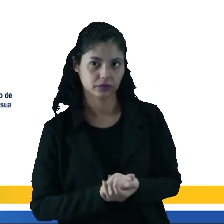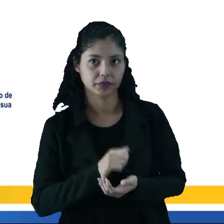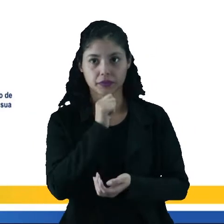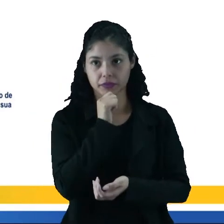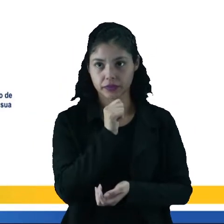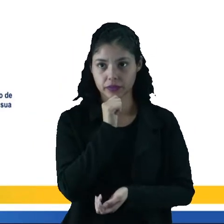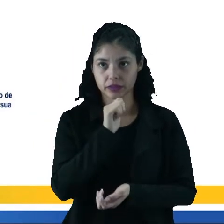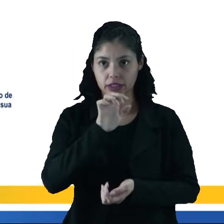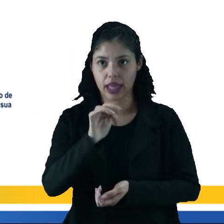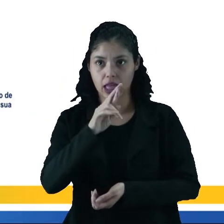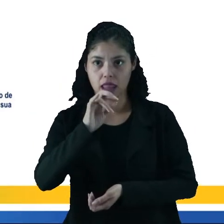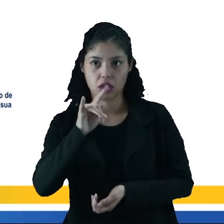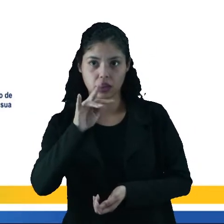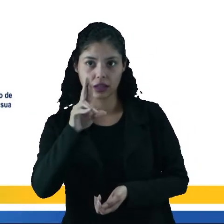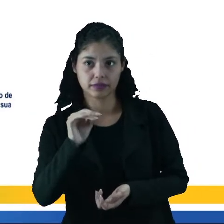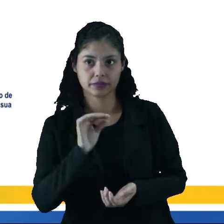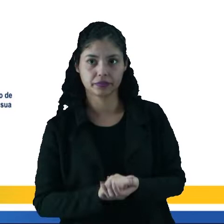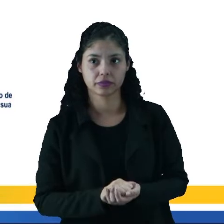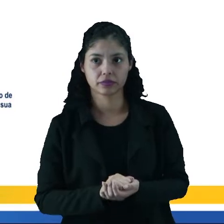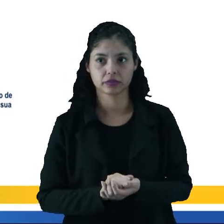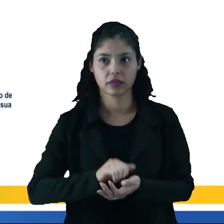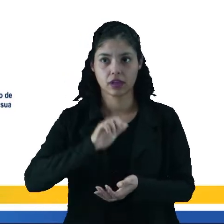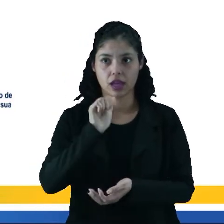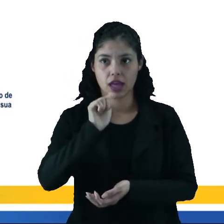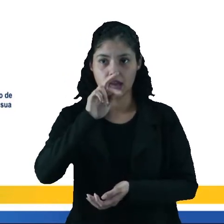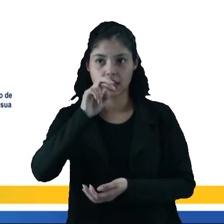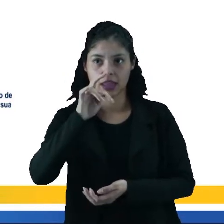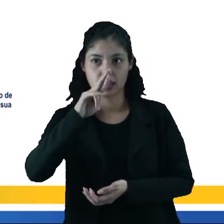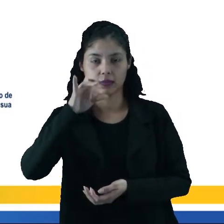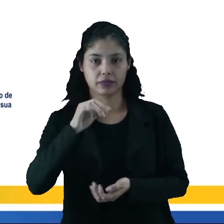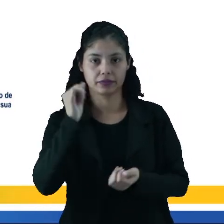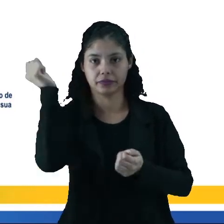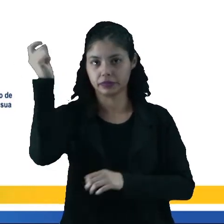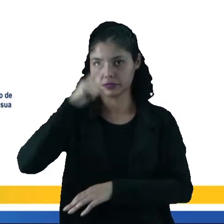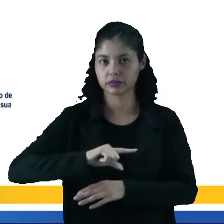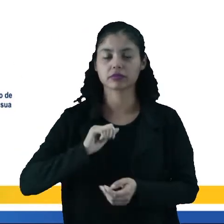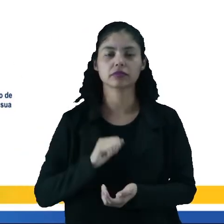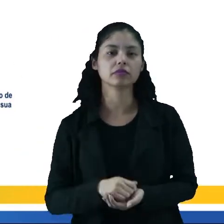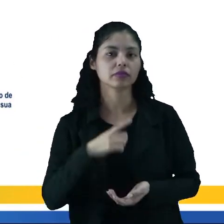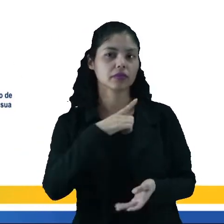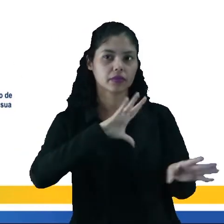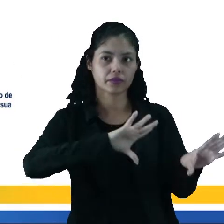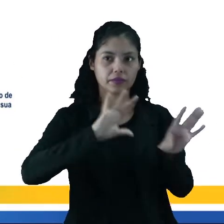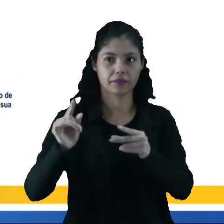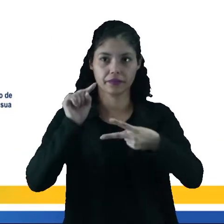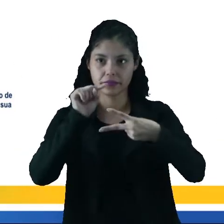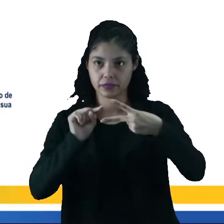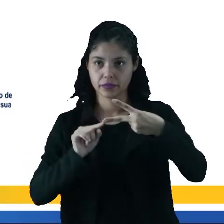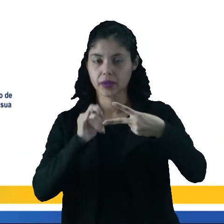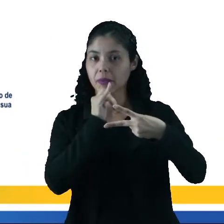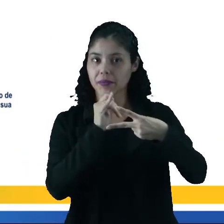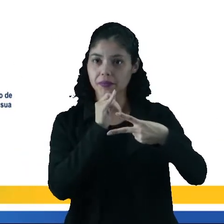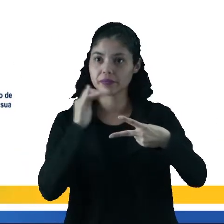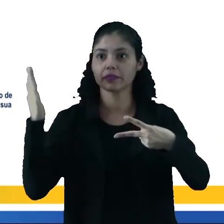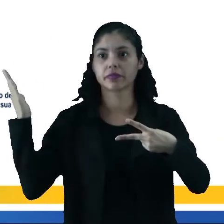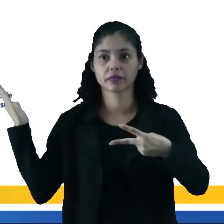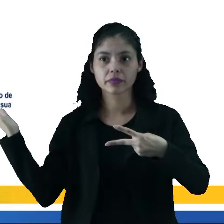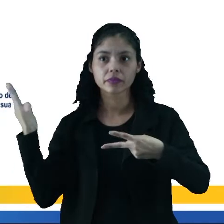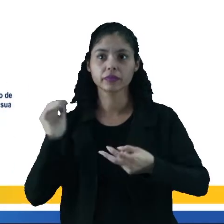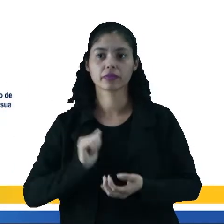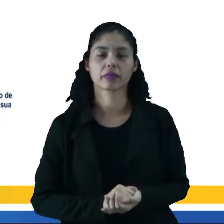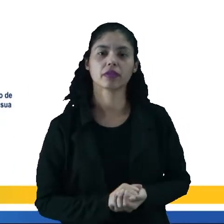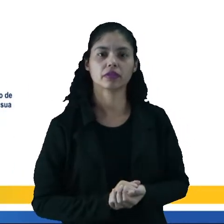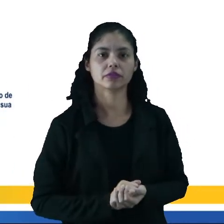energia heliotérmica e arquitetura solar. E aí eu trouxe dois exemplos que são